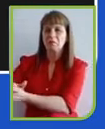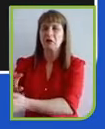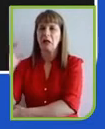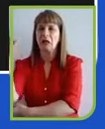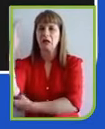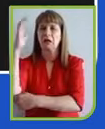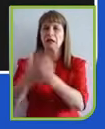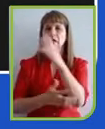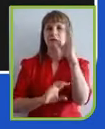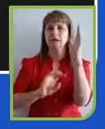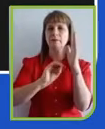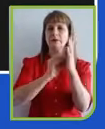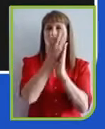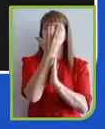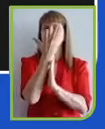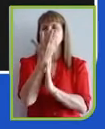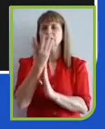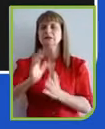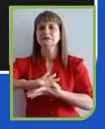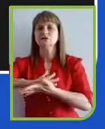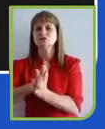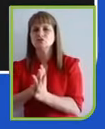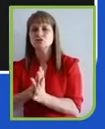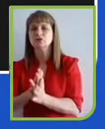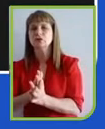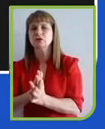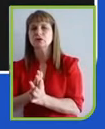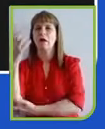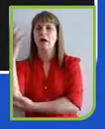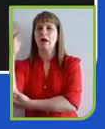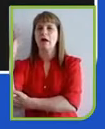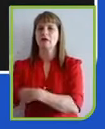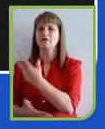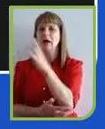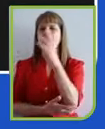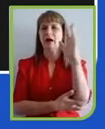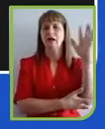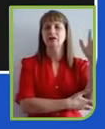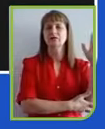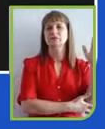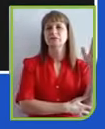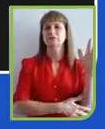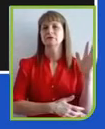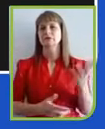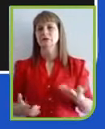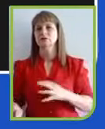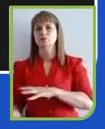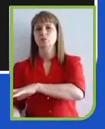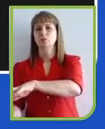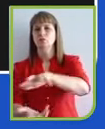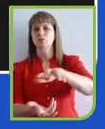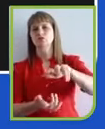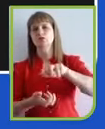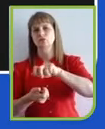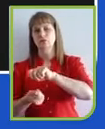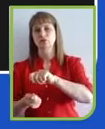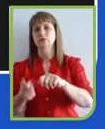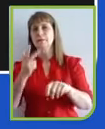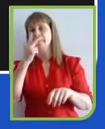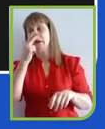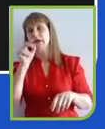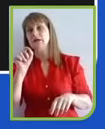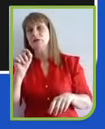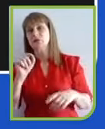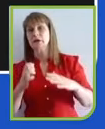para o equilíbrio do ecossistema global. Então, me parece que as empresas terão que dar um passo a